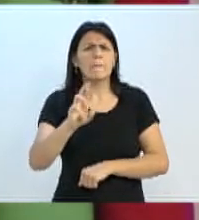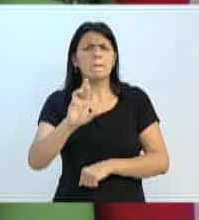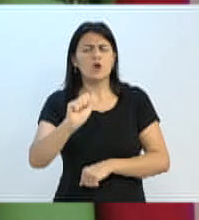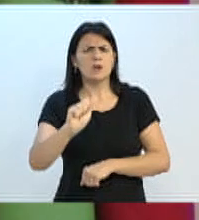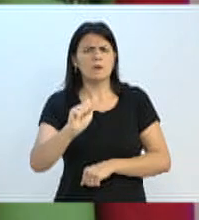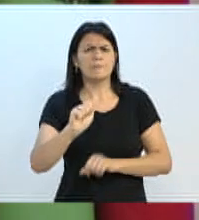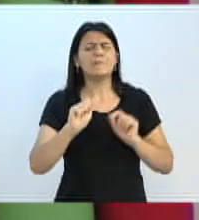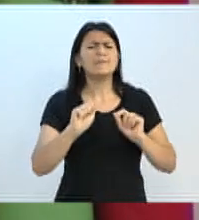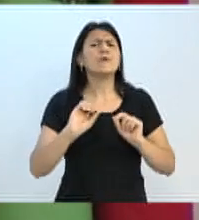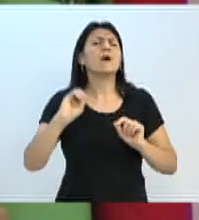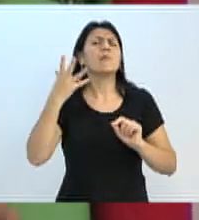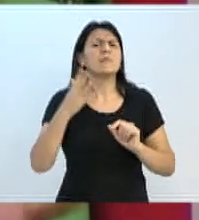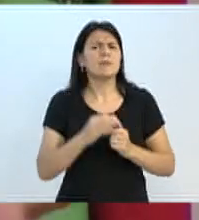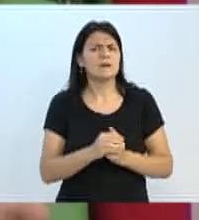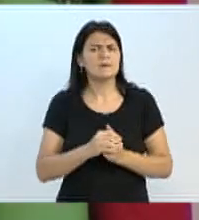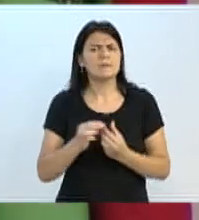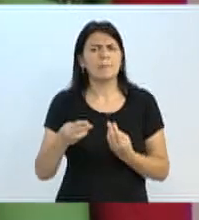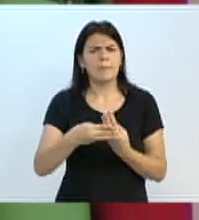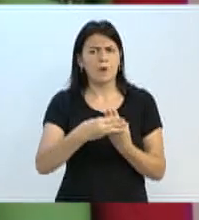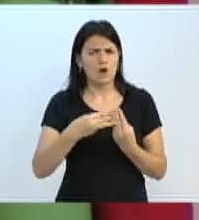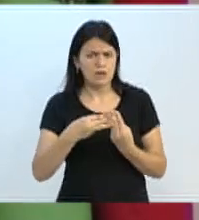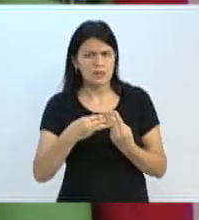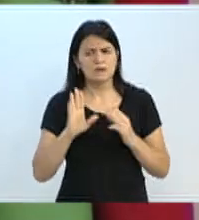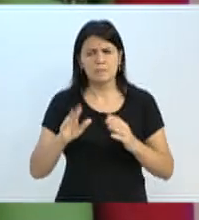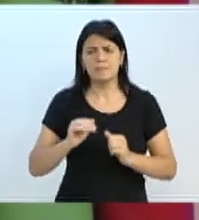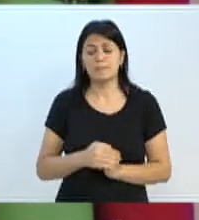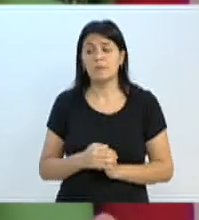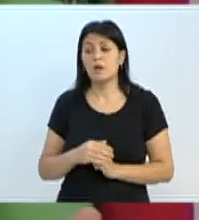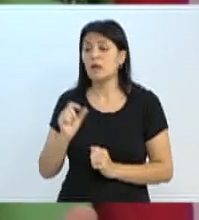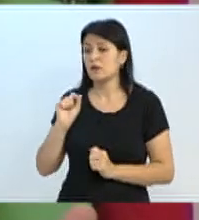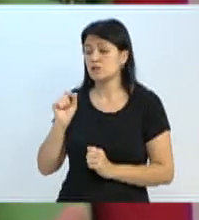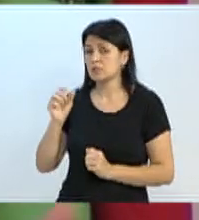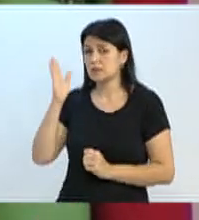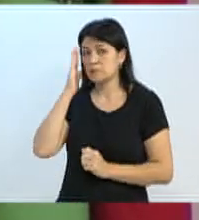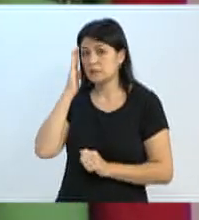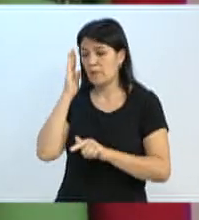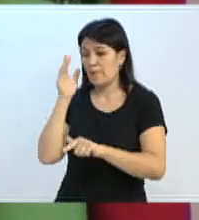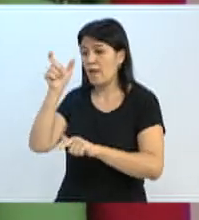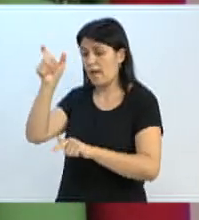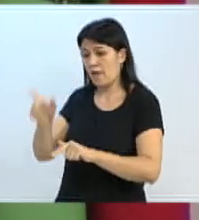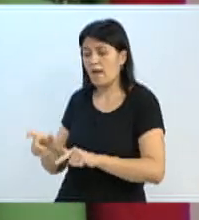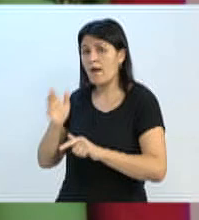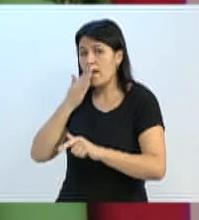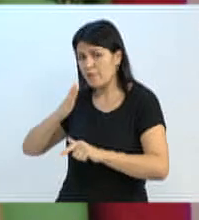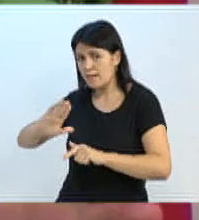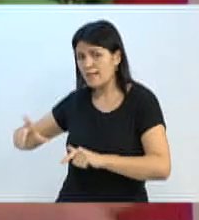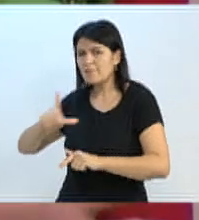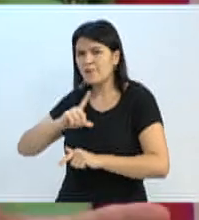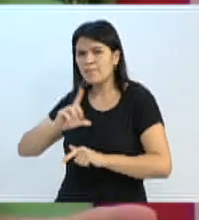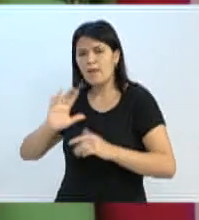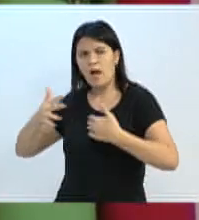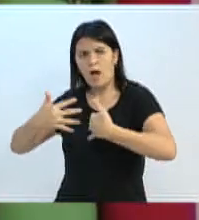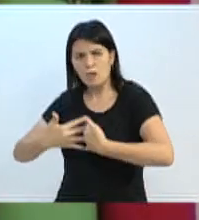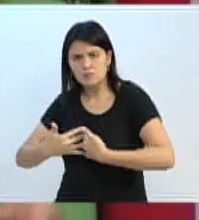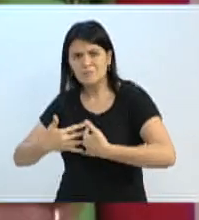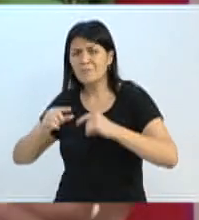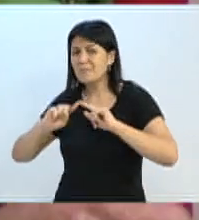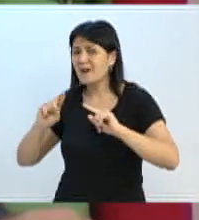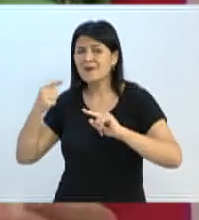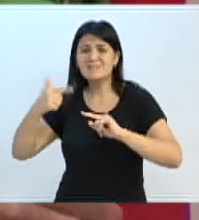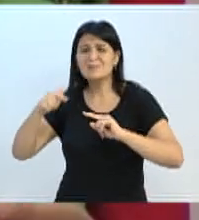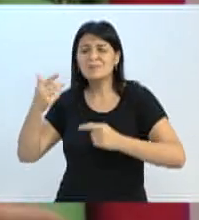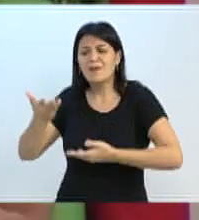Nós identificamos a criança que tem autismo, mas nós não temos condição de tratar. Então, quem vai para a região que